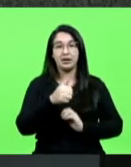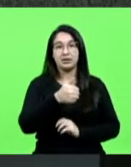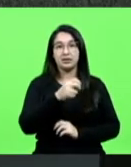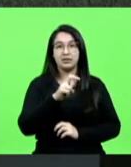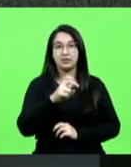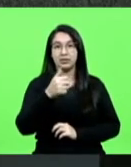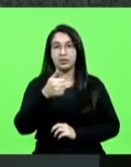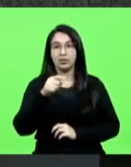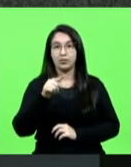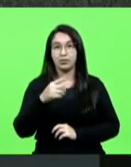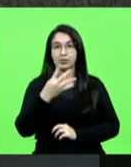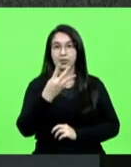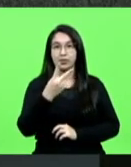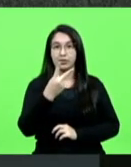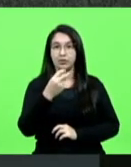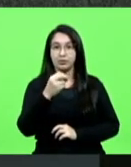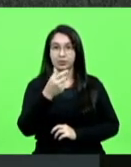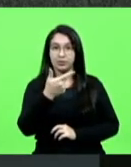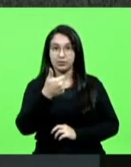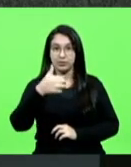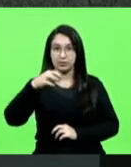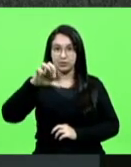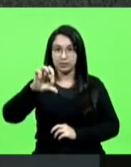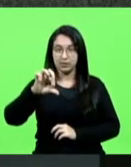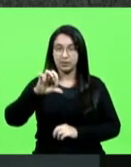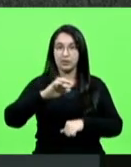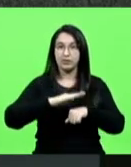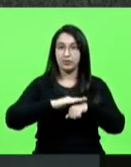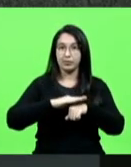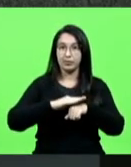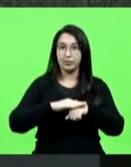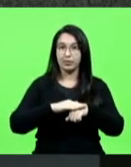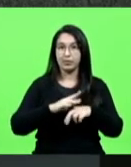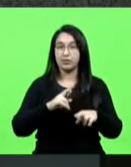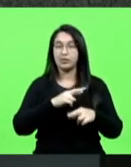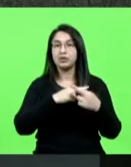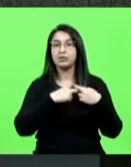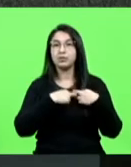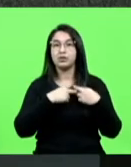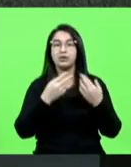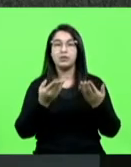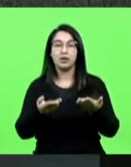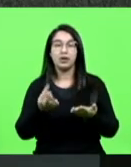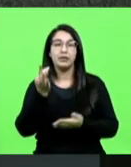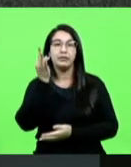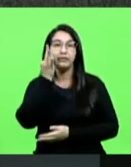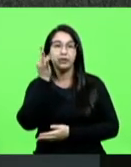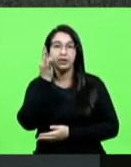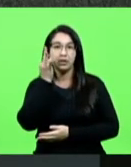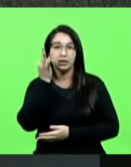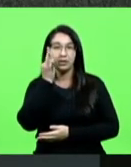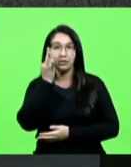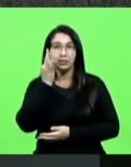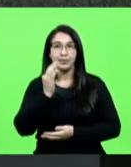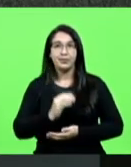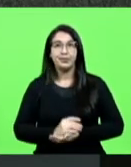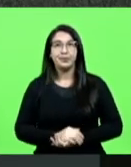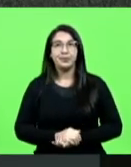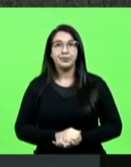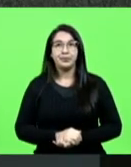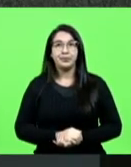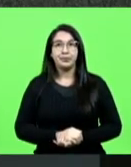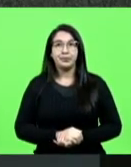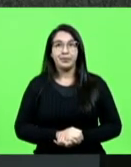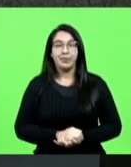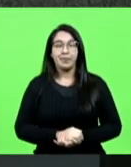.4, 2019, de autoria do eminente deputado Fernando Krelink, que institui o